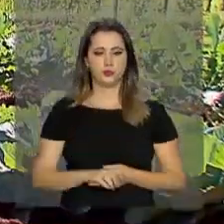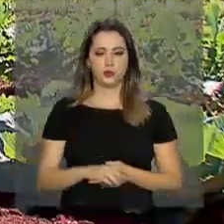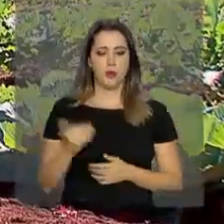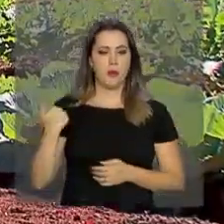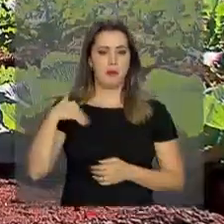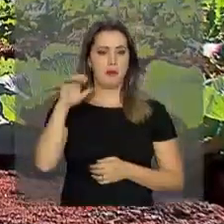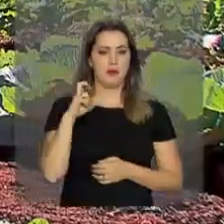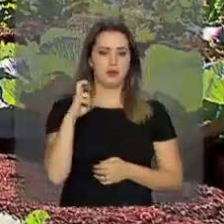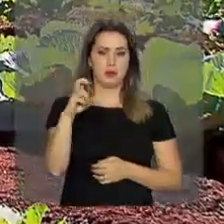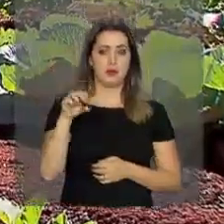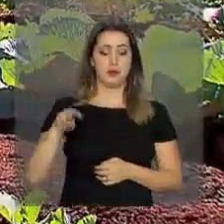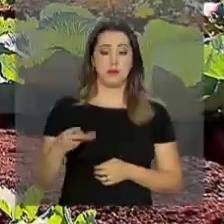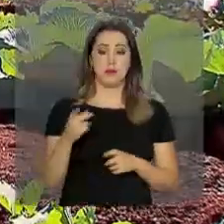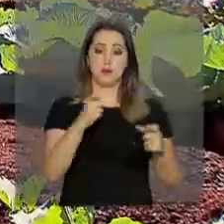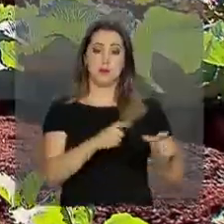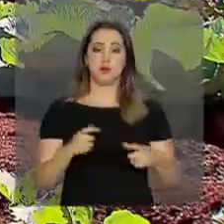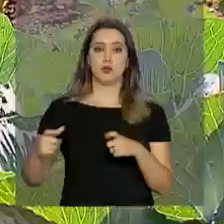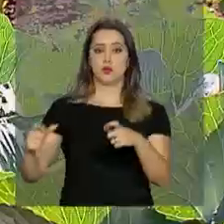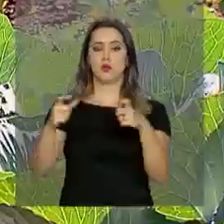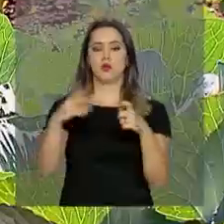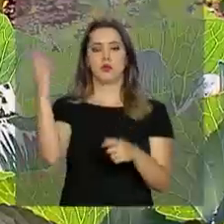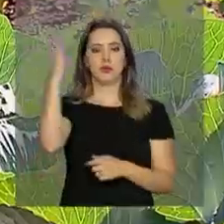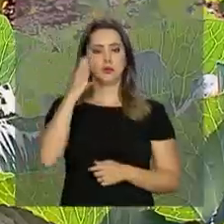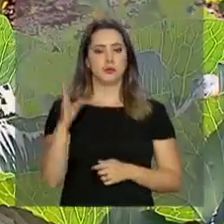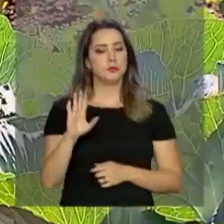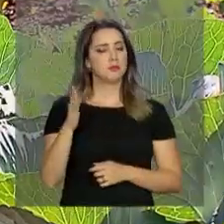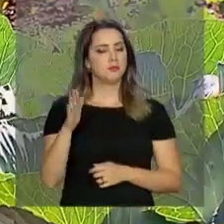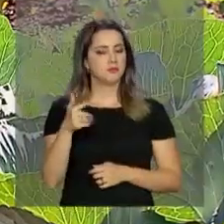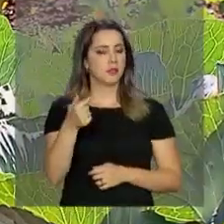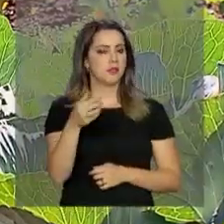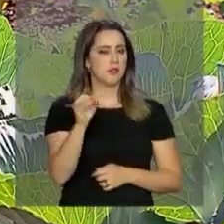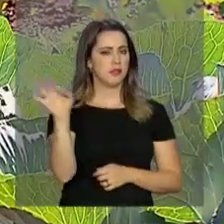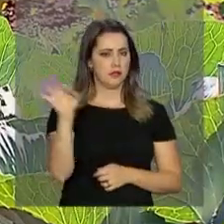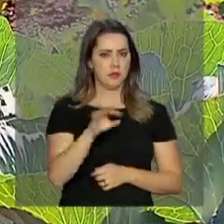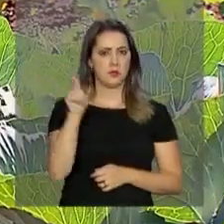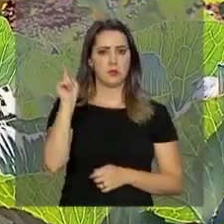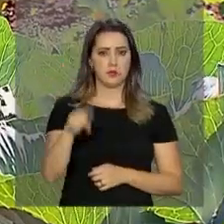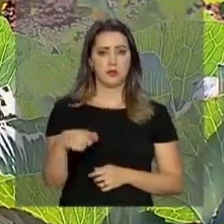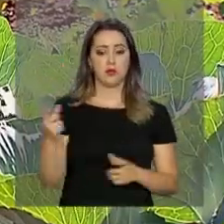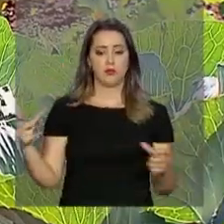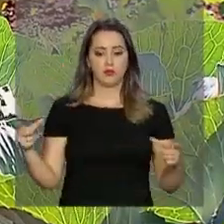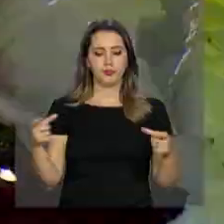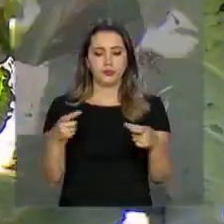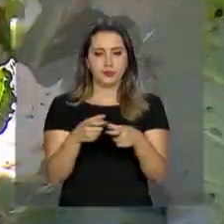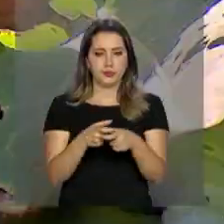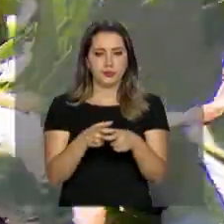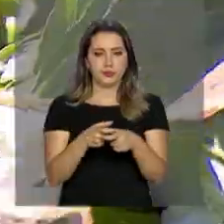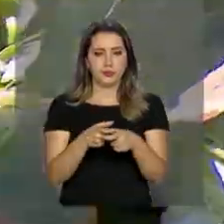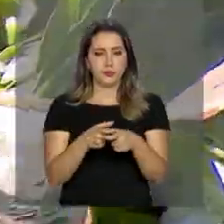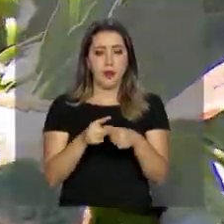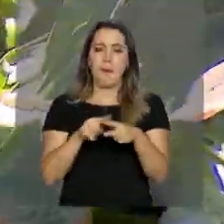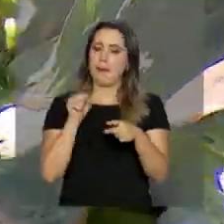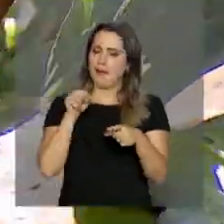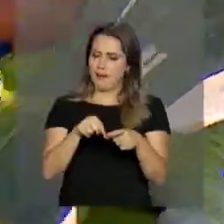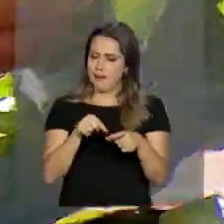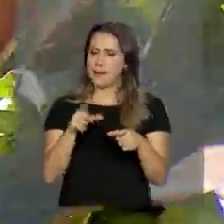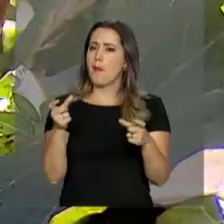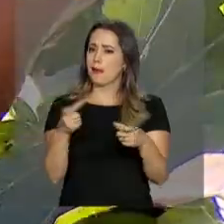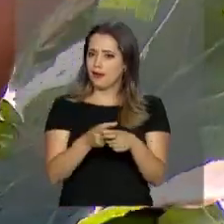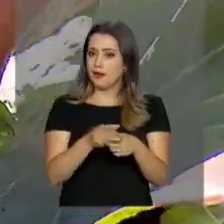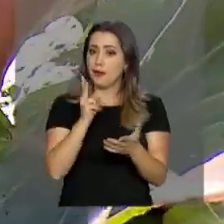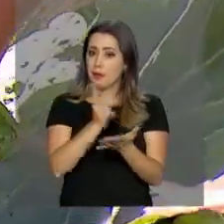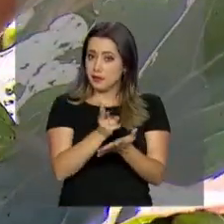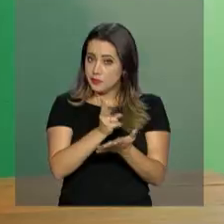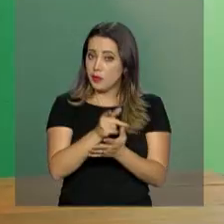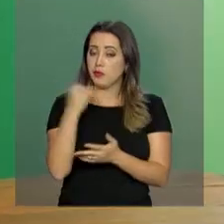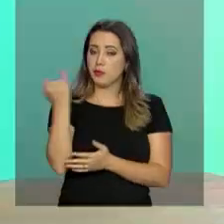propriedades rurais existentes no Brasil, cerca de 70% são de pequeno porte, mas elas são essenciais para a